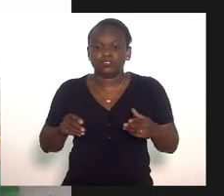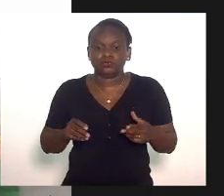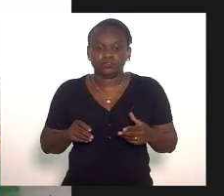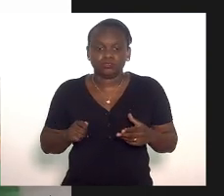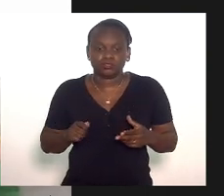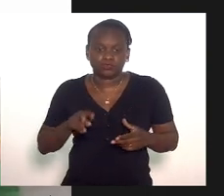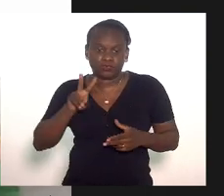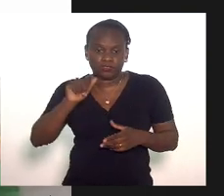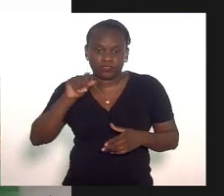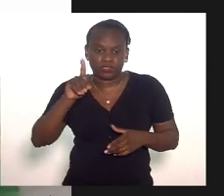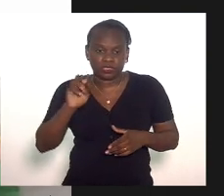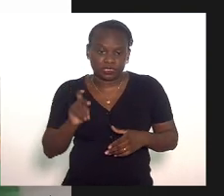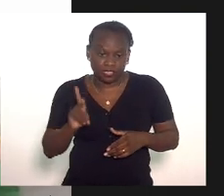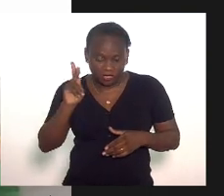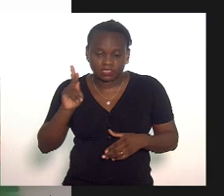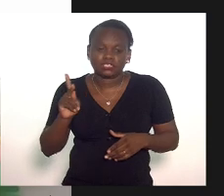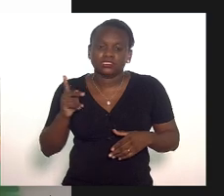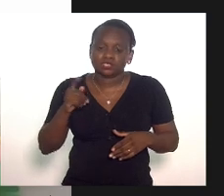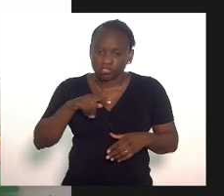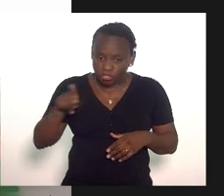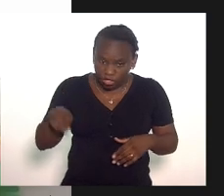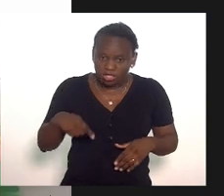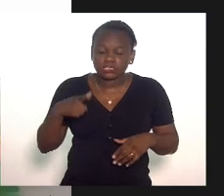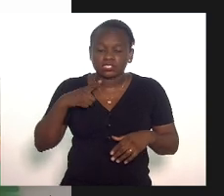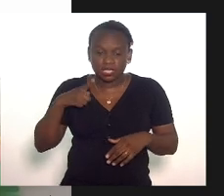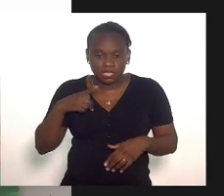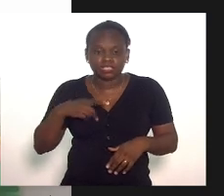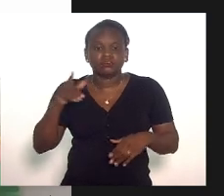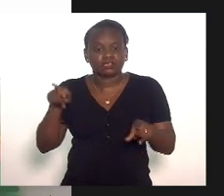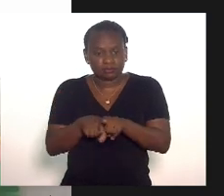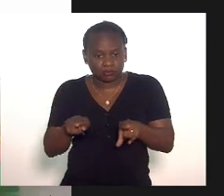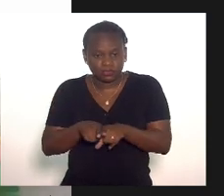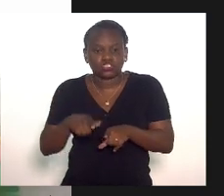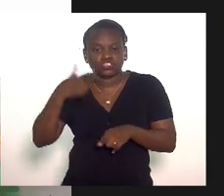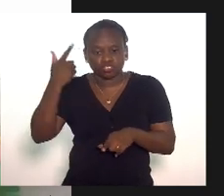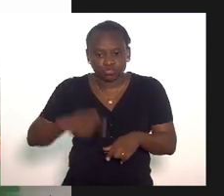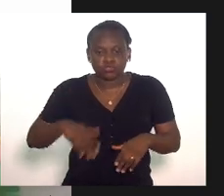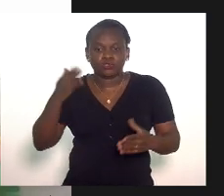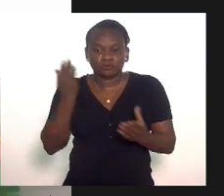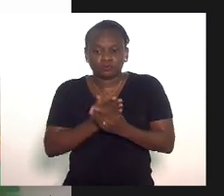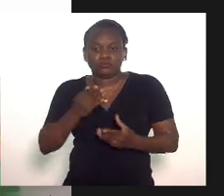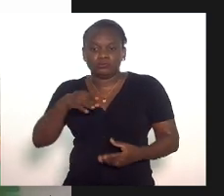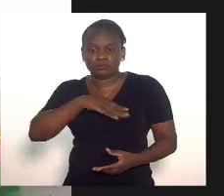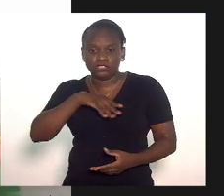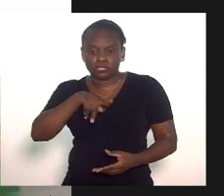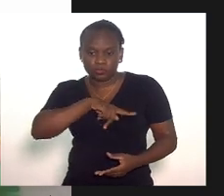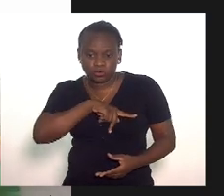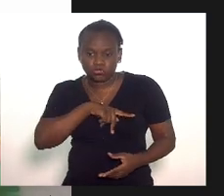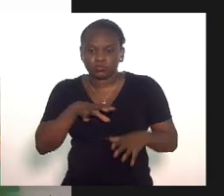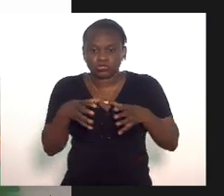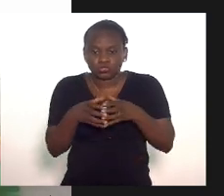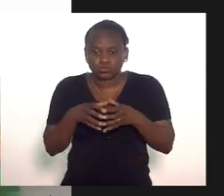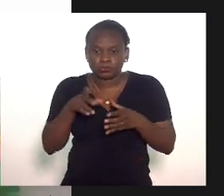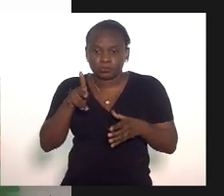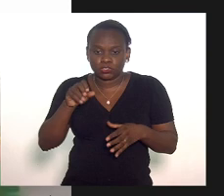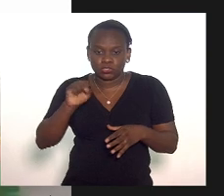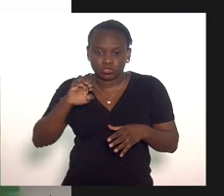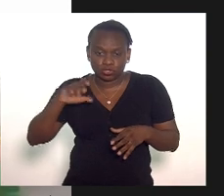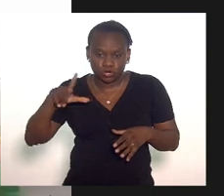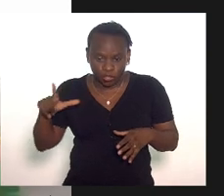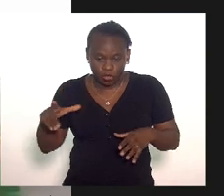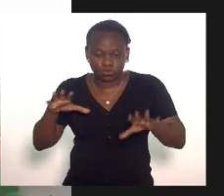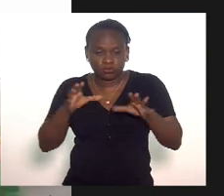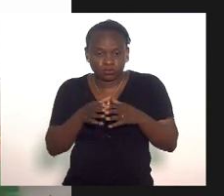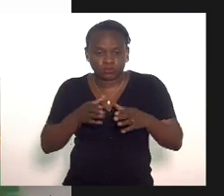Valdeck Carneiro entramos com uma representação no Ministério Público a bancada do pessoal entrou com essa